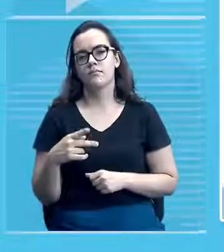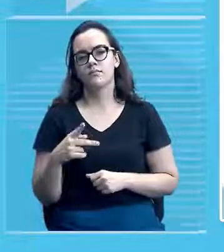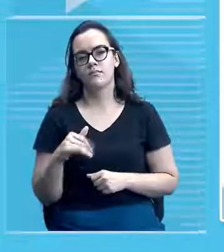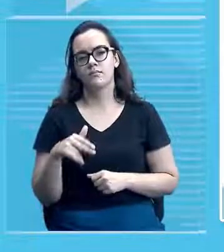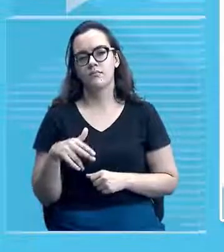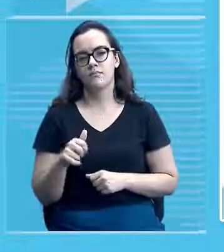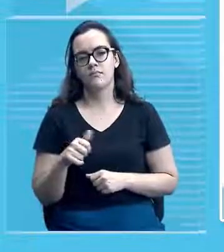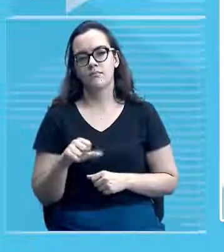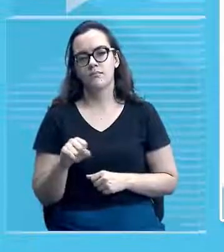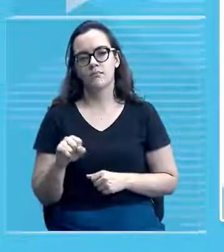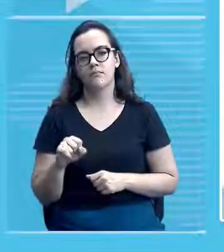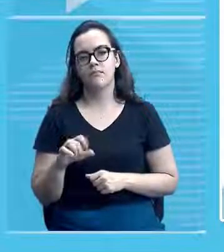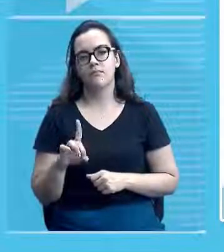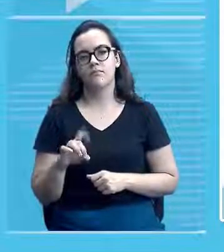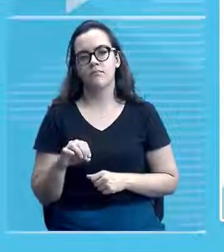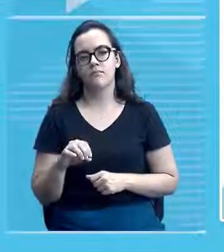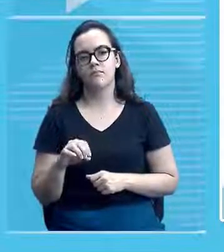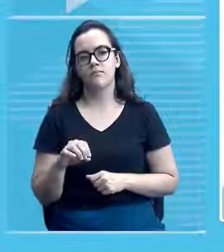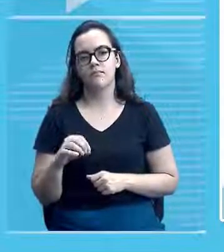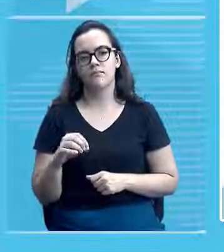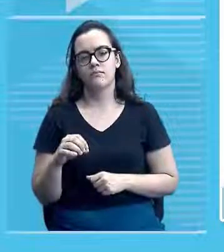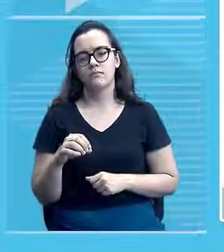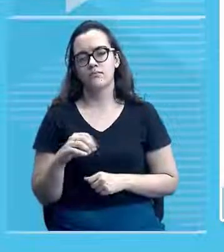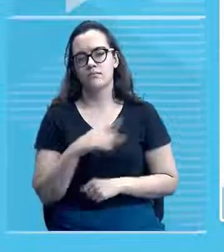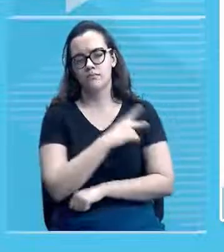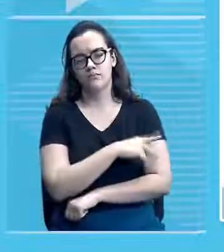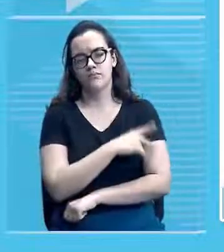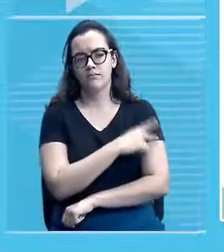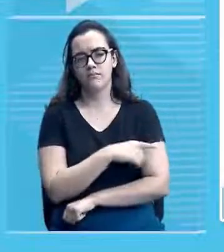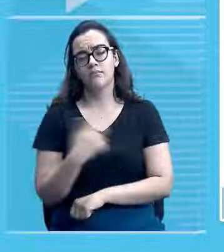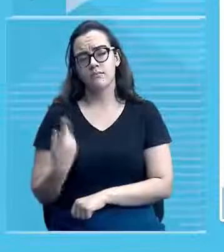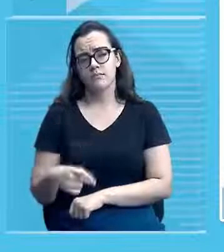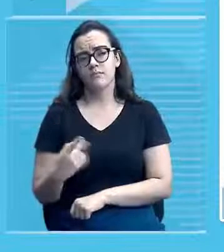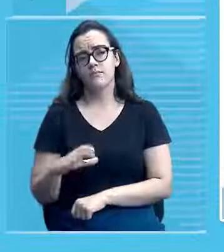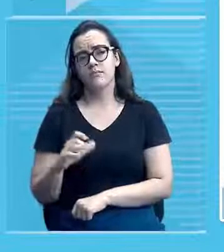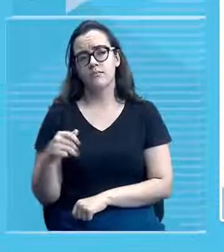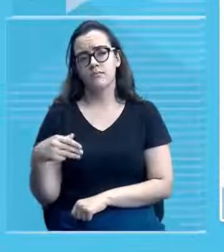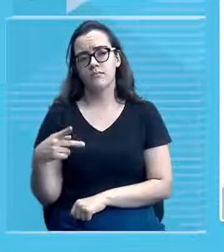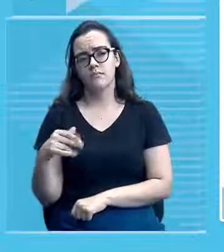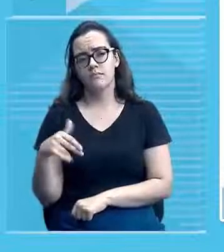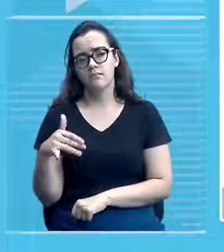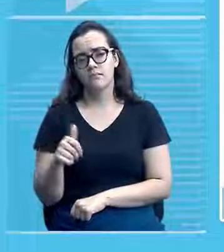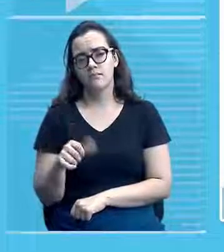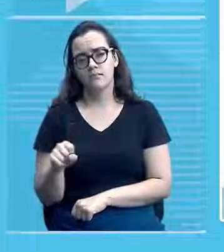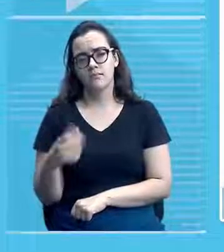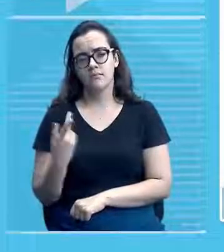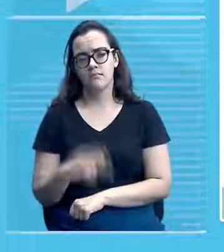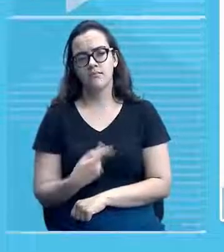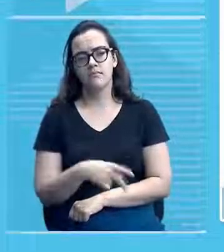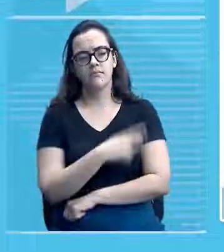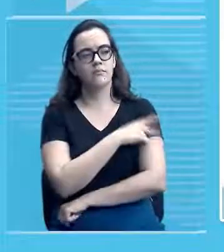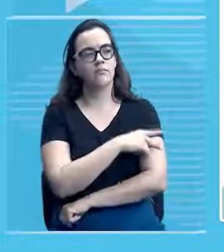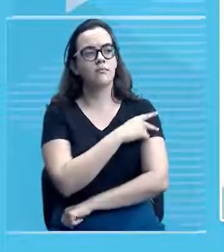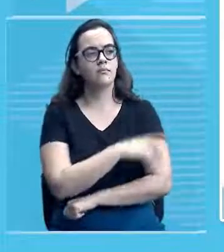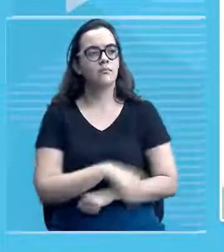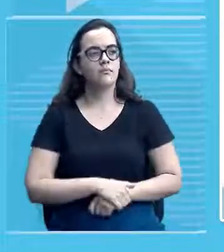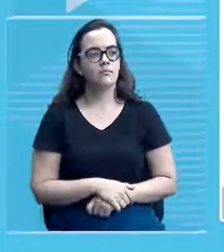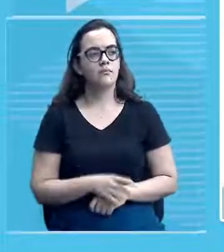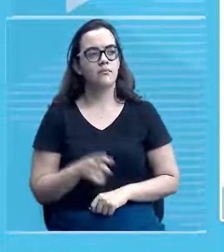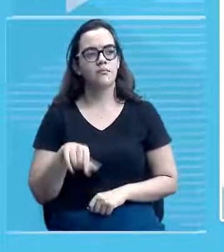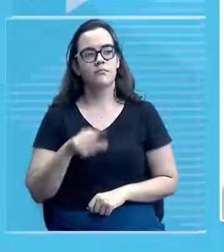estado. Então, aí na imagem que você vê, né? Você vê ruínas, né? Desta fábrica, tá? E aí,